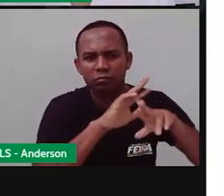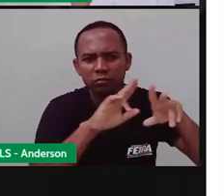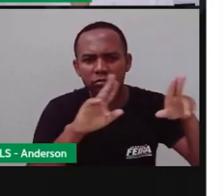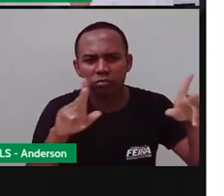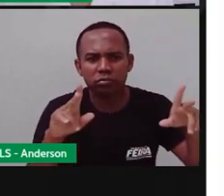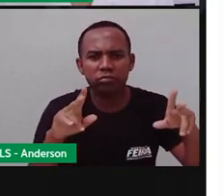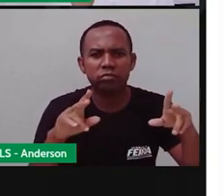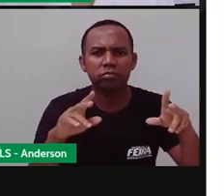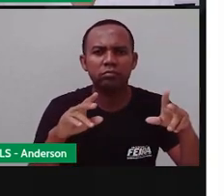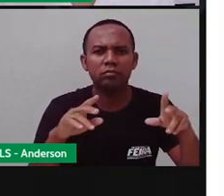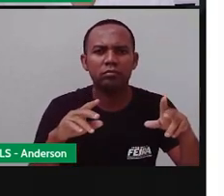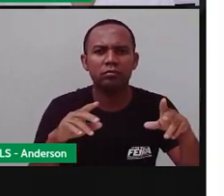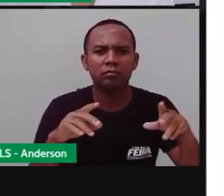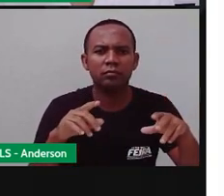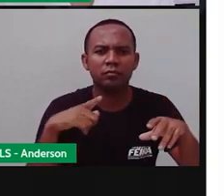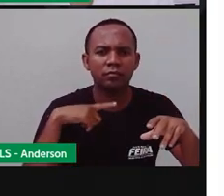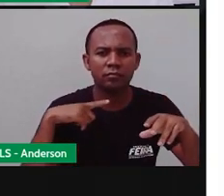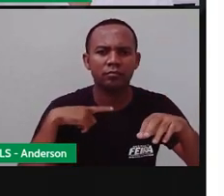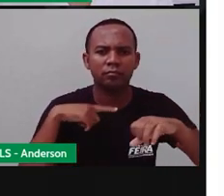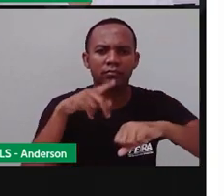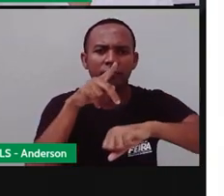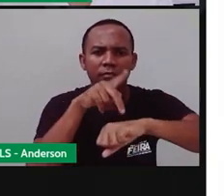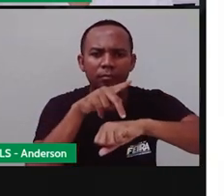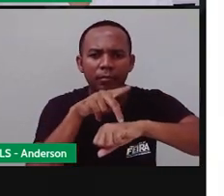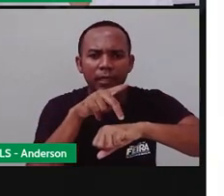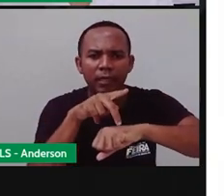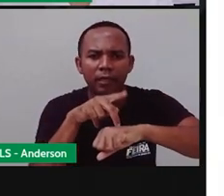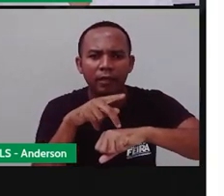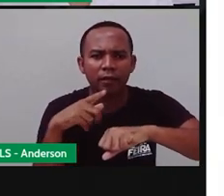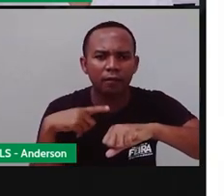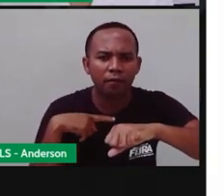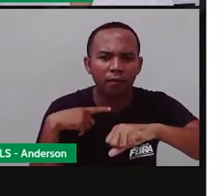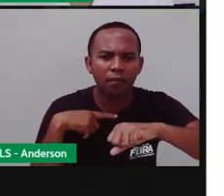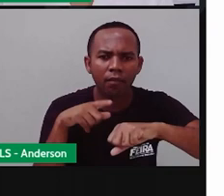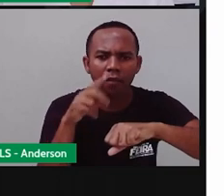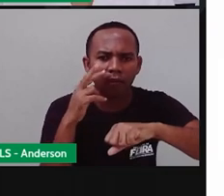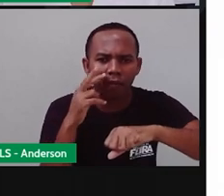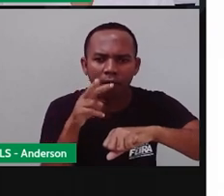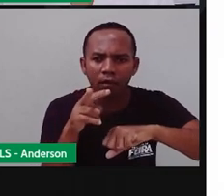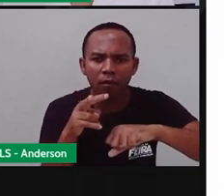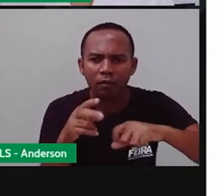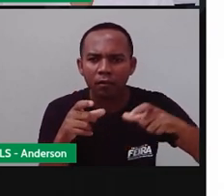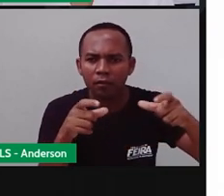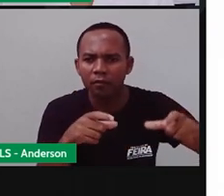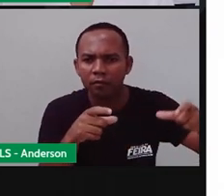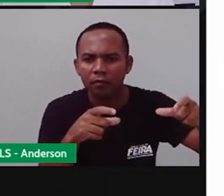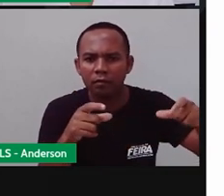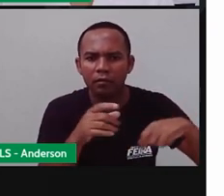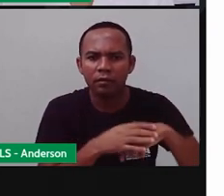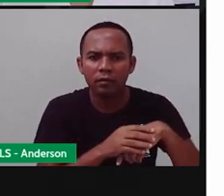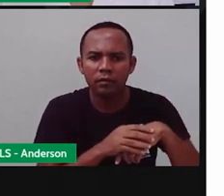Tem pedras. Tem uma cerca. Tem o quê?